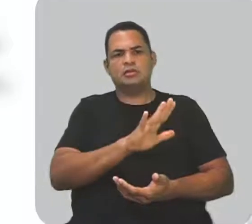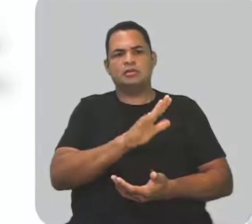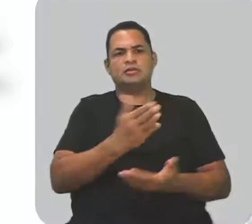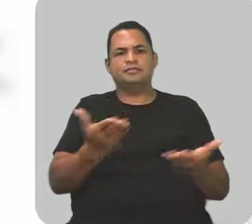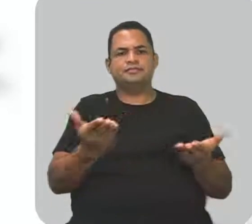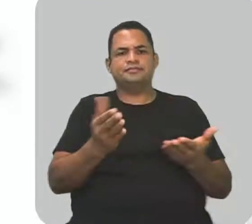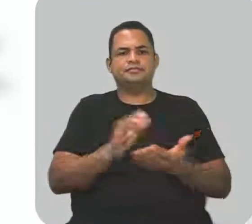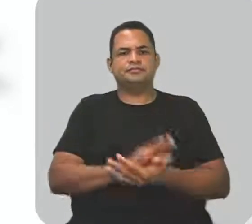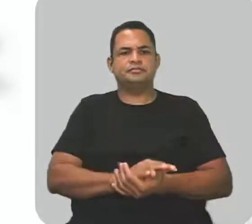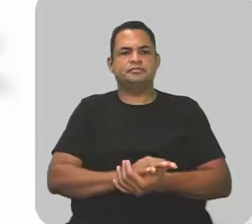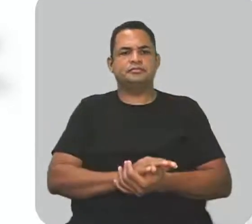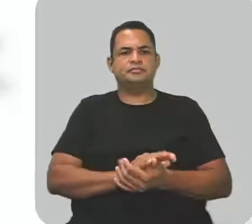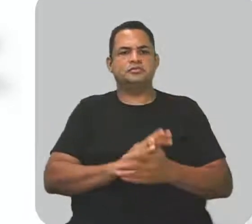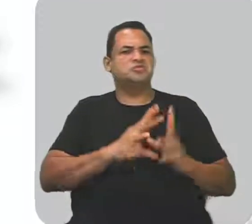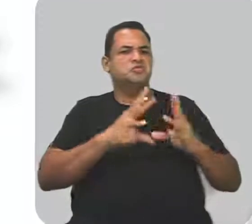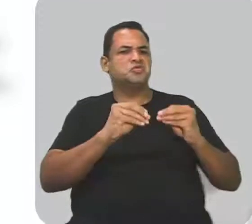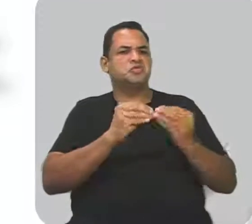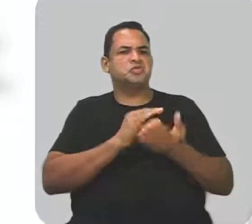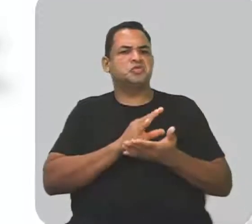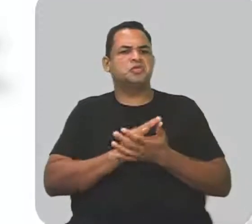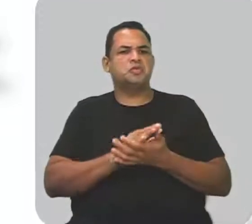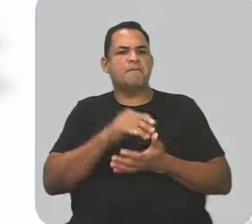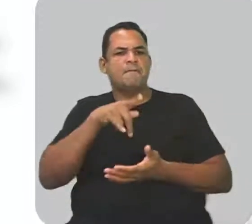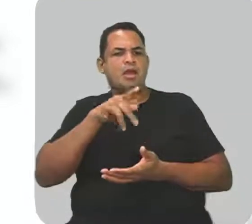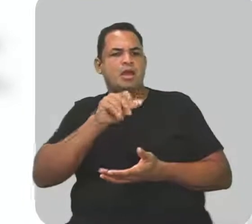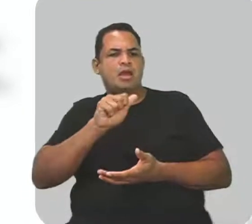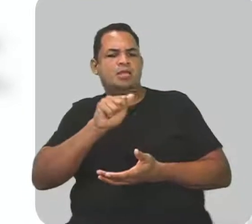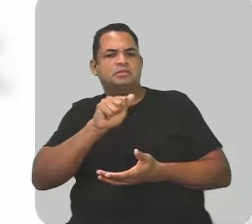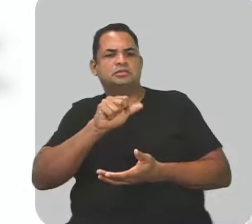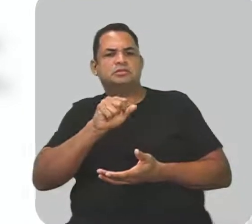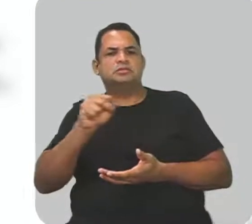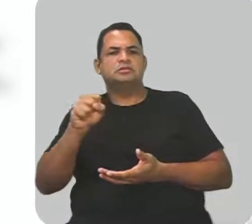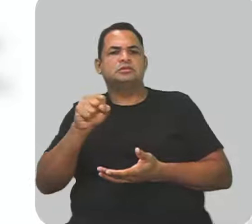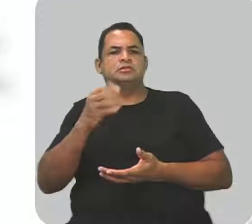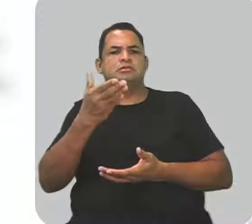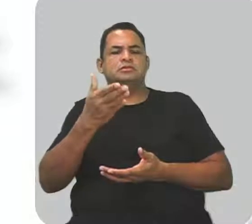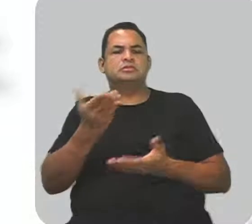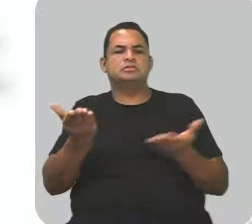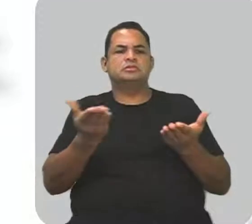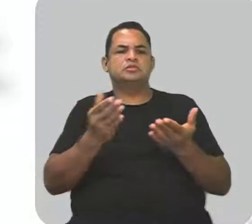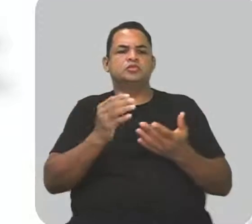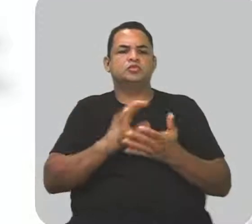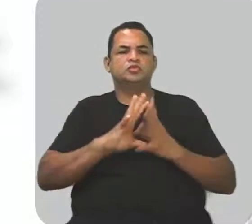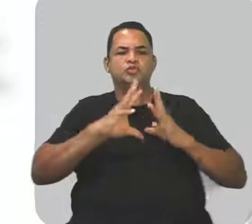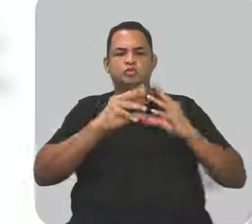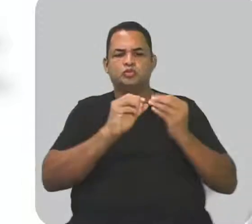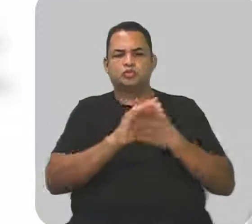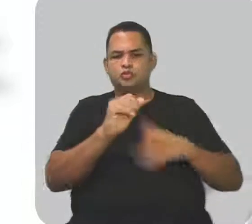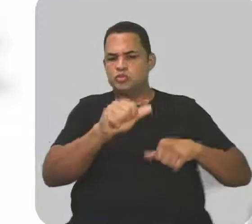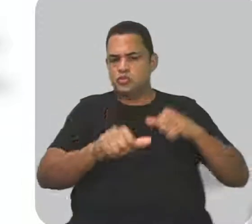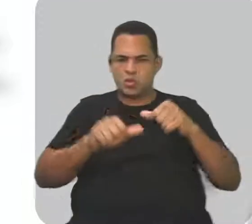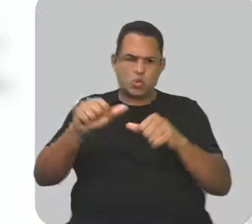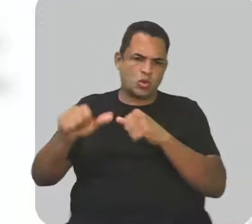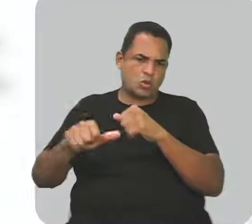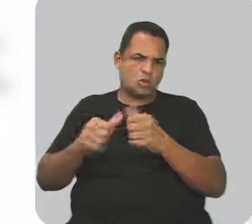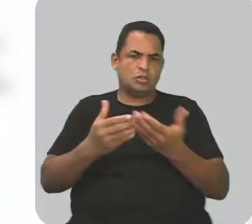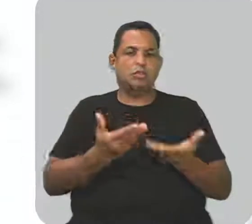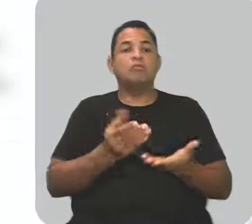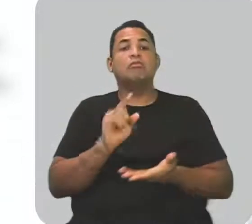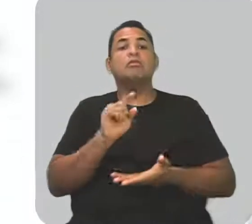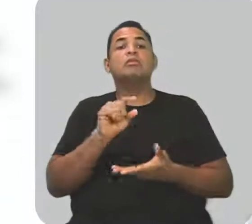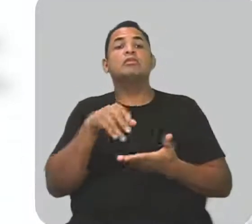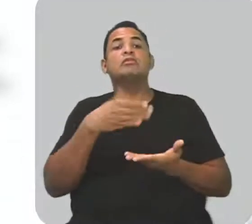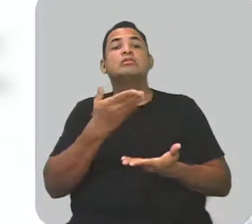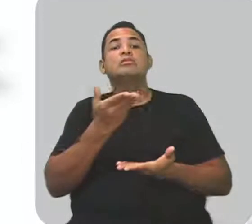né? Eu tenho tudo passa, tudo muda. E aí,